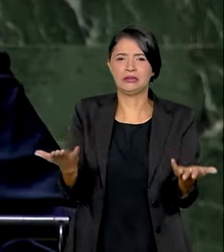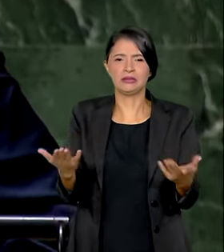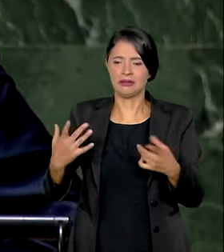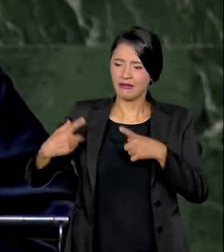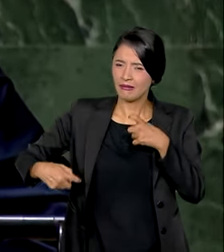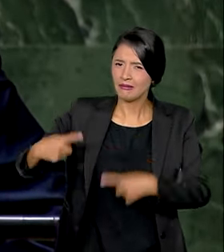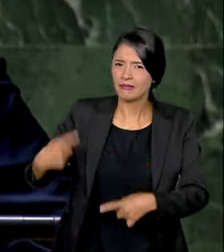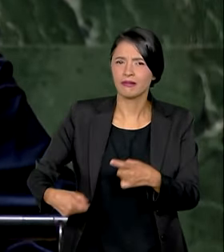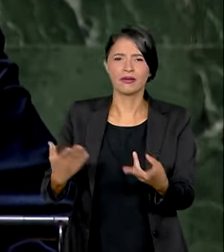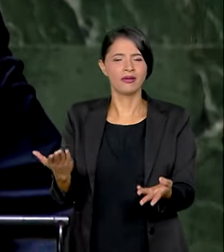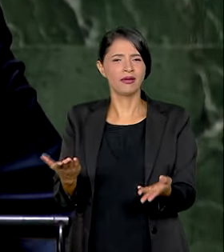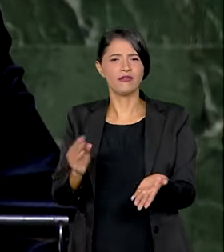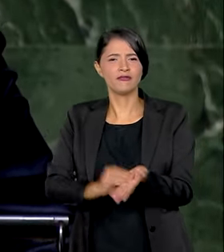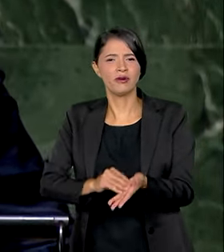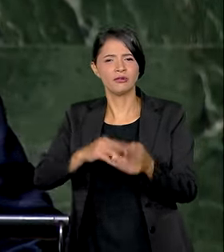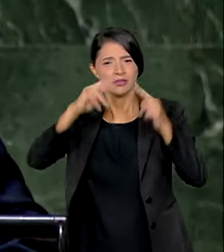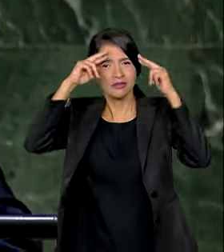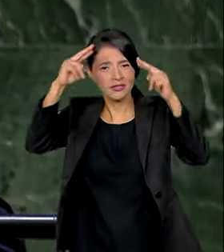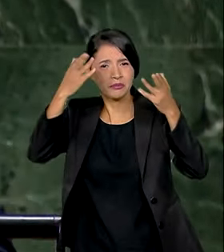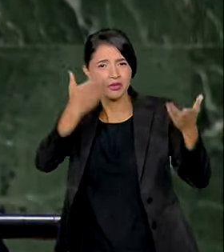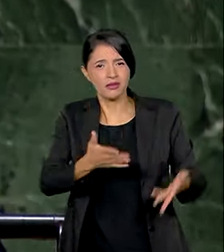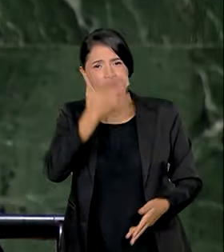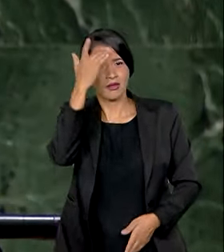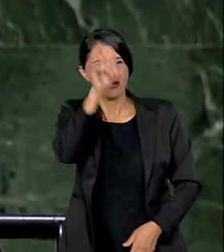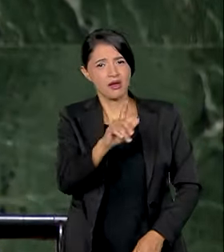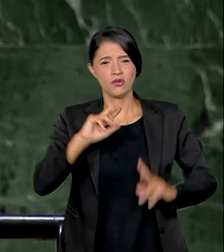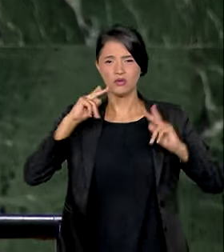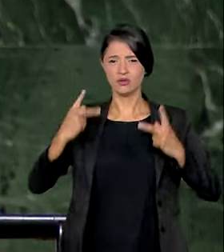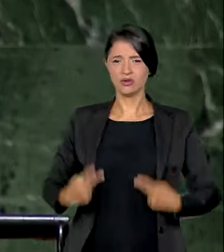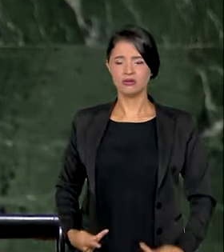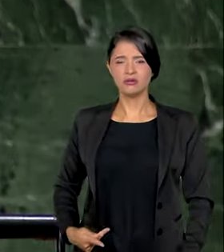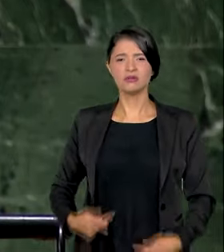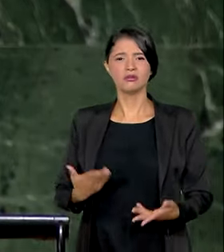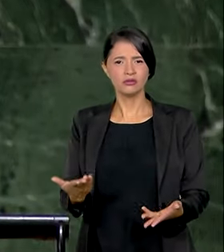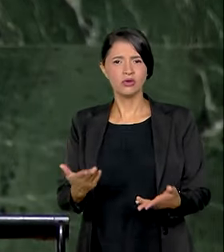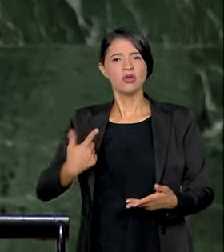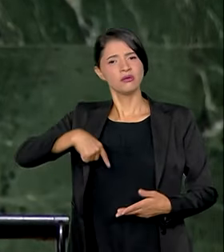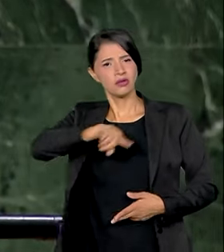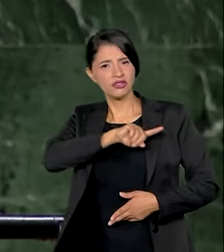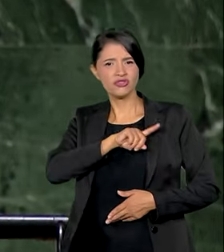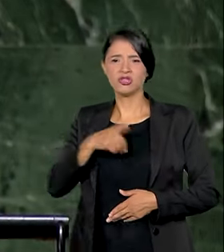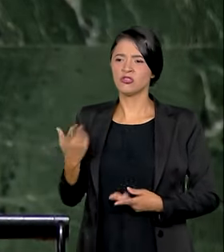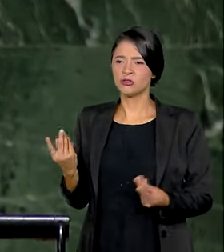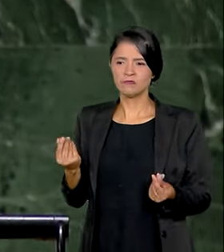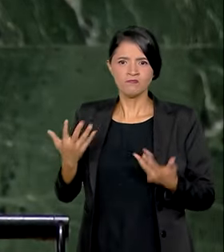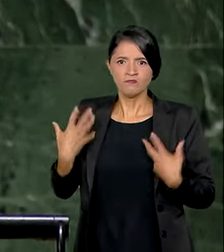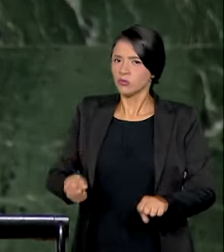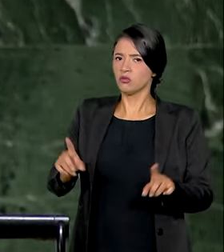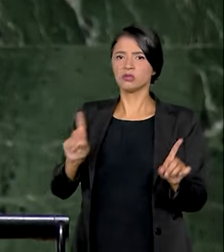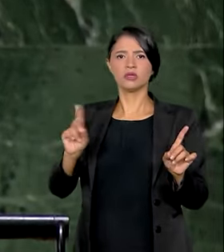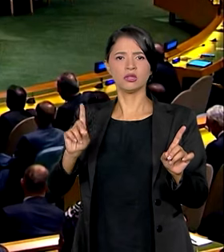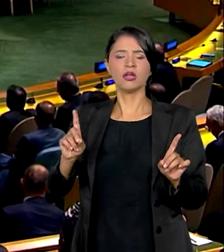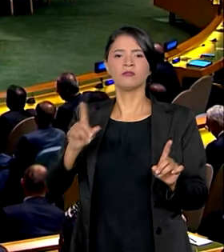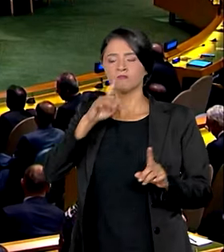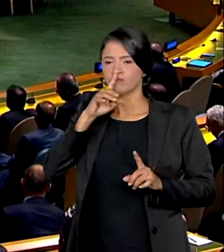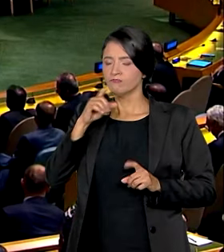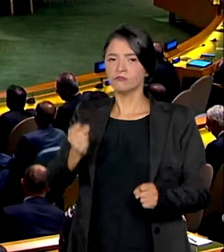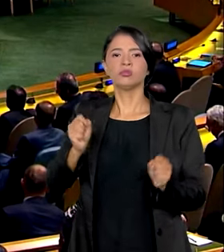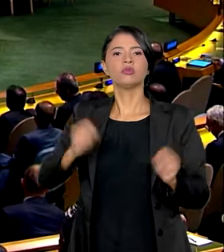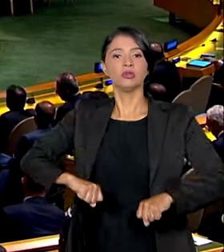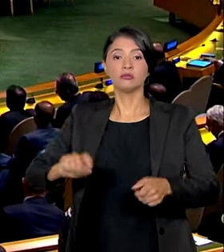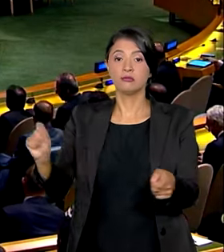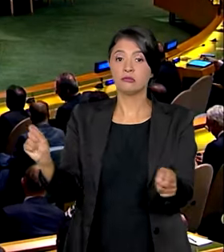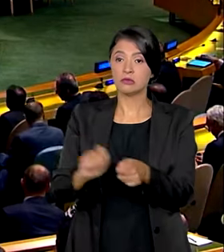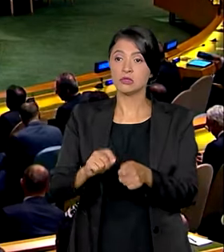a guerra, o de respeito ao ser humano. Somente movidos pela força da indignação, poderemos